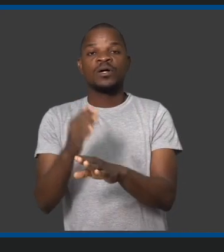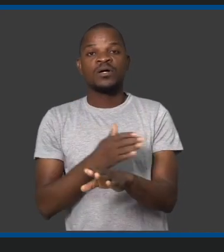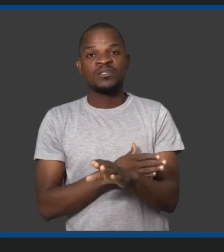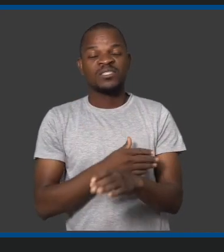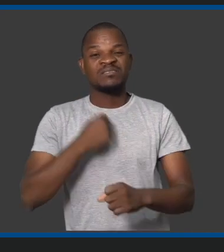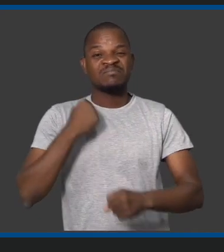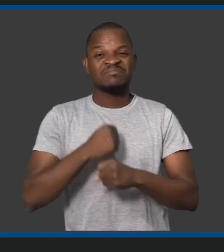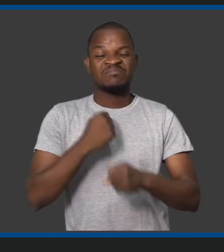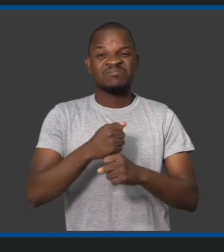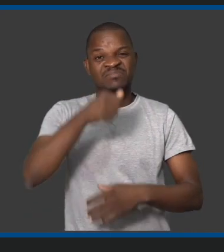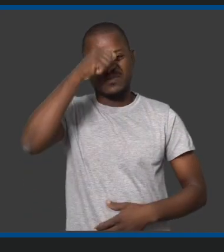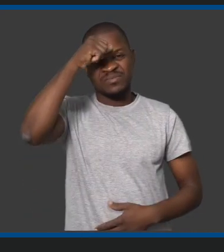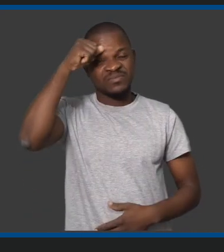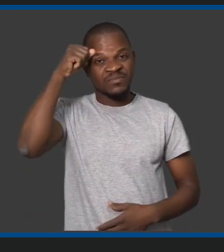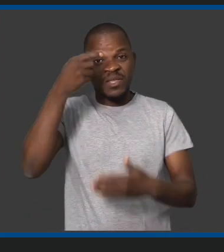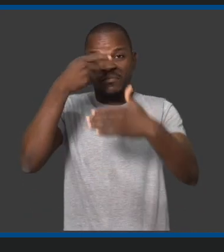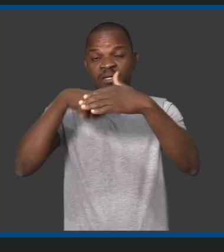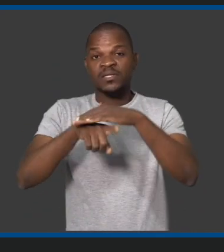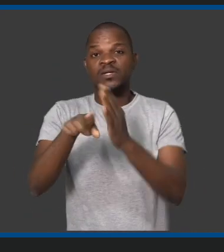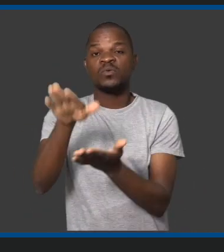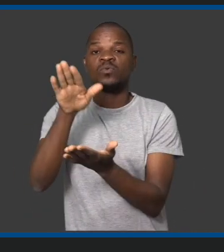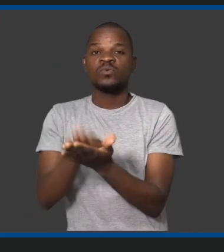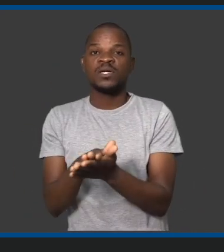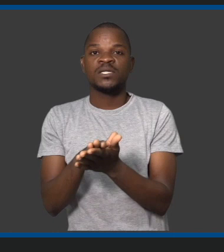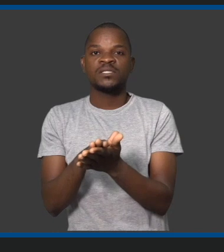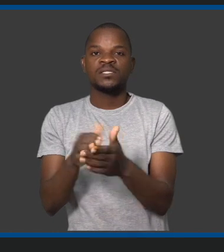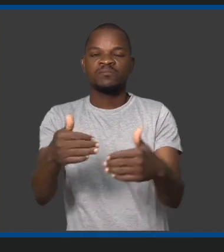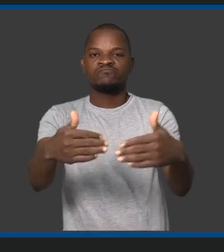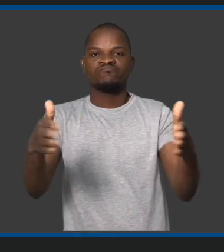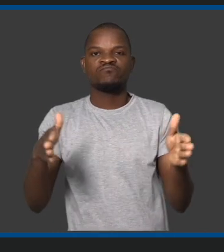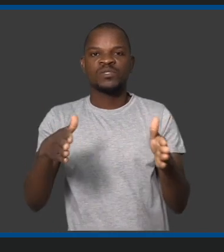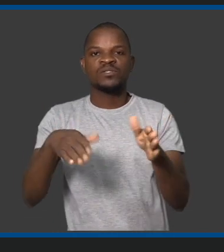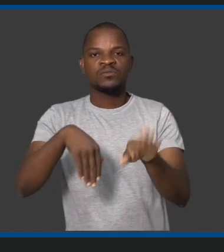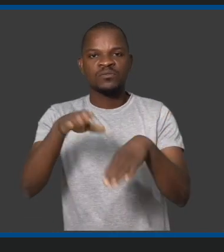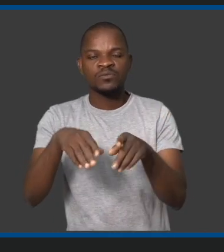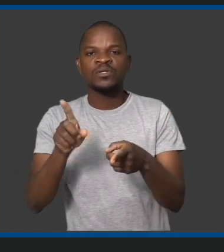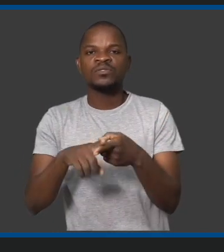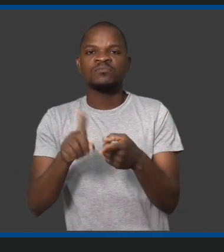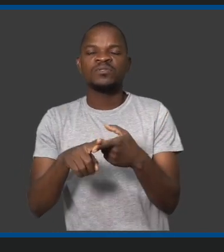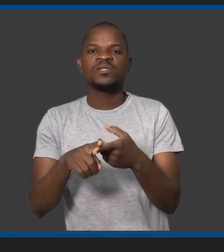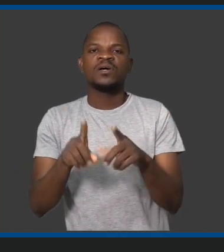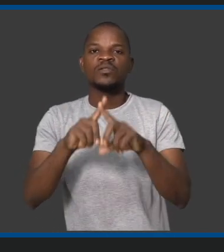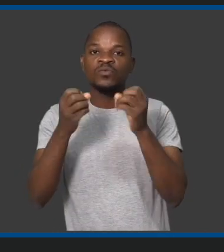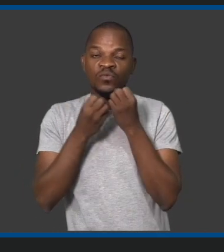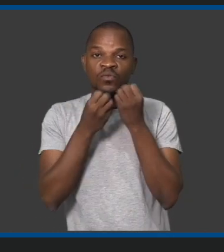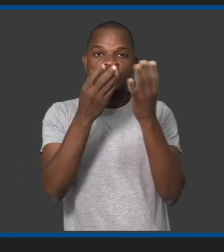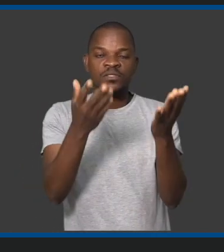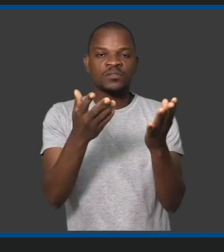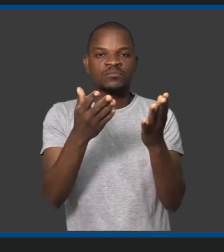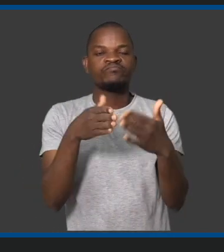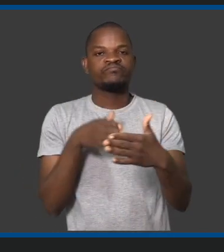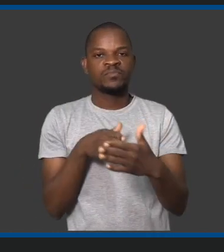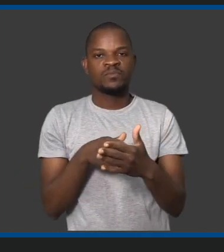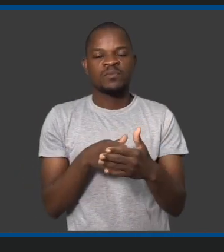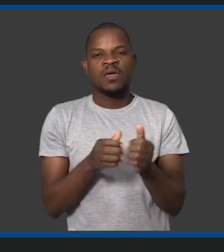tinham um trabalho extremamente complicado para ter acesso à informação e acho que vai mudar o